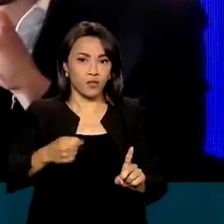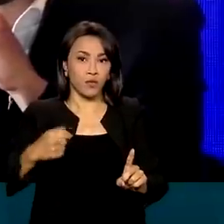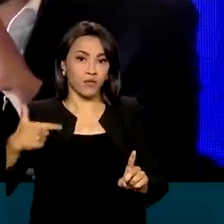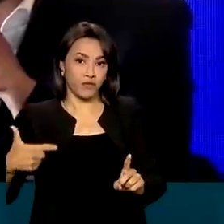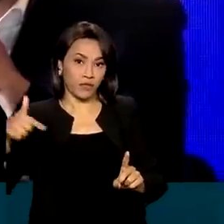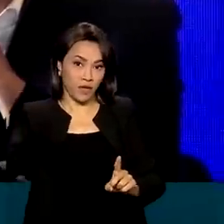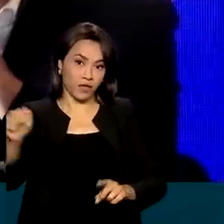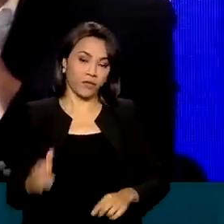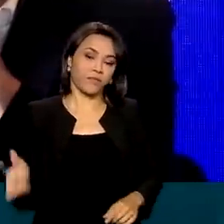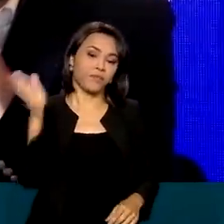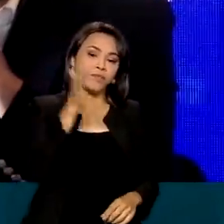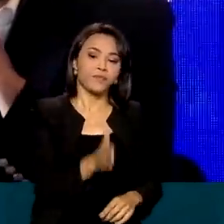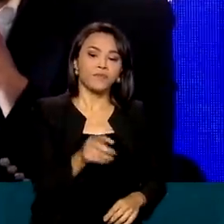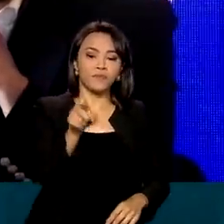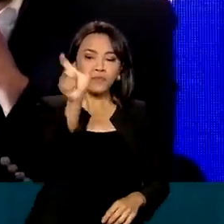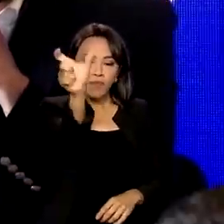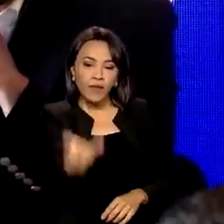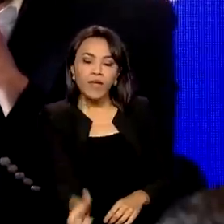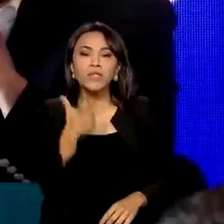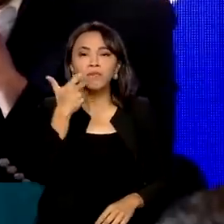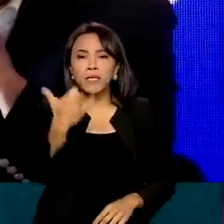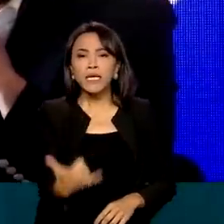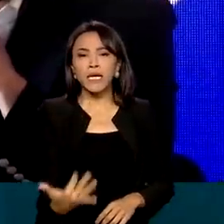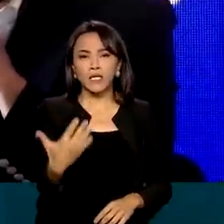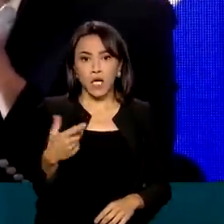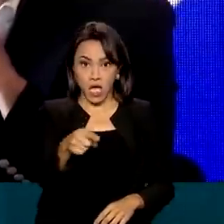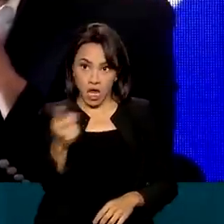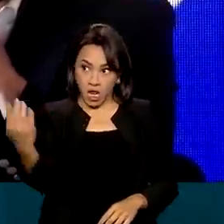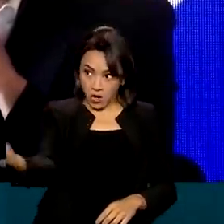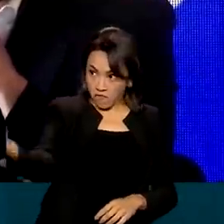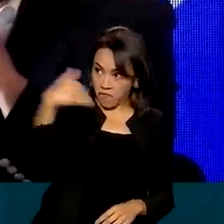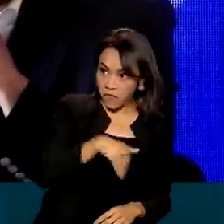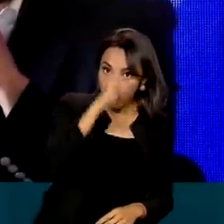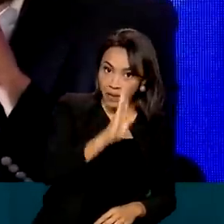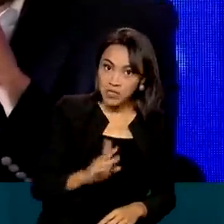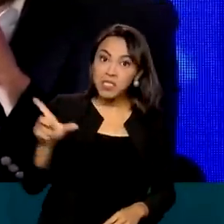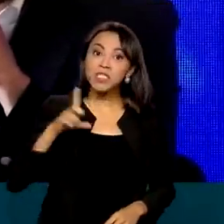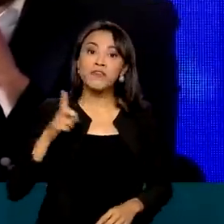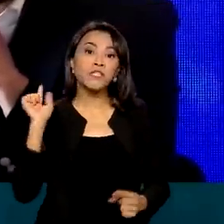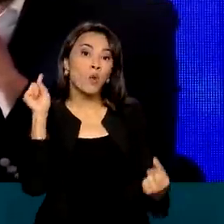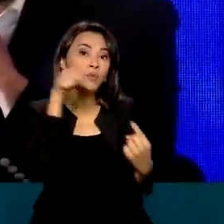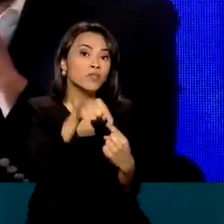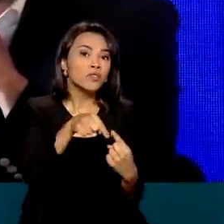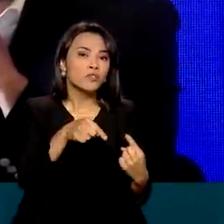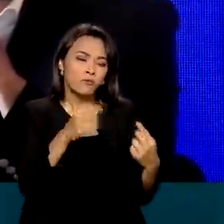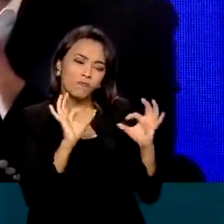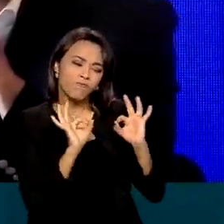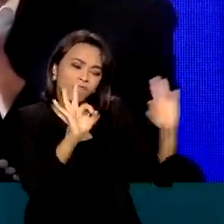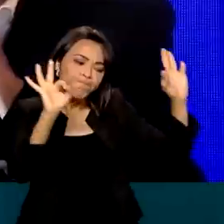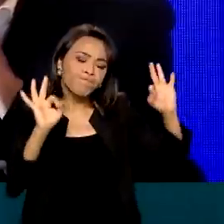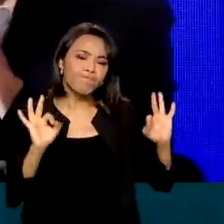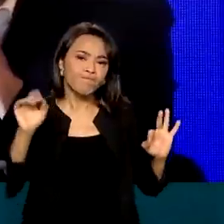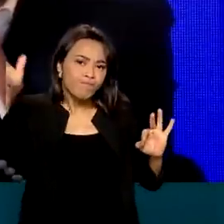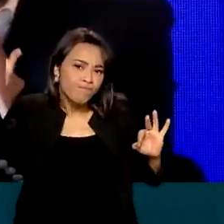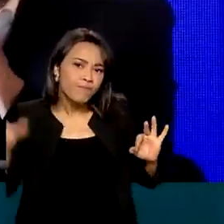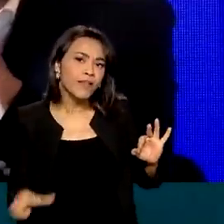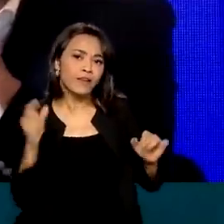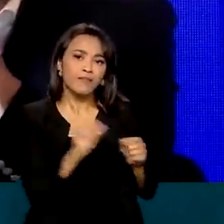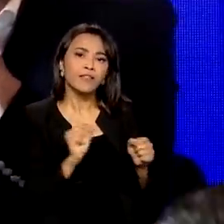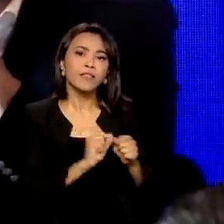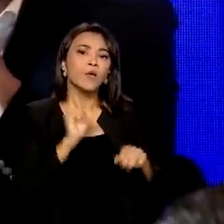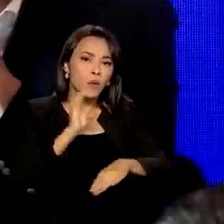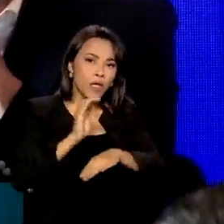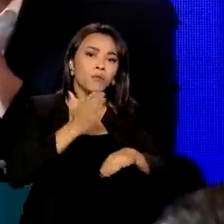Jamais o Elon Musk viria para o Brasil se ele não tivesse o objetivo concreto de fazer aquilo que ele prometeu,